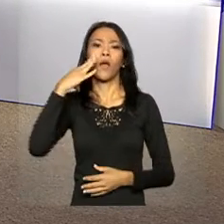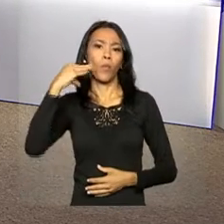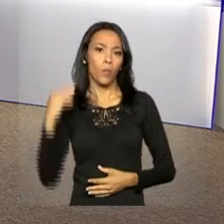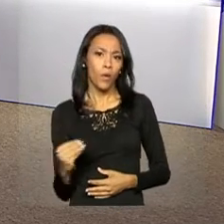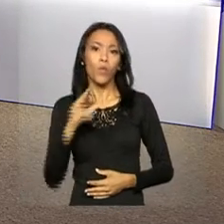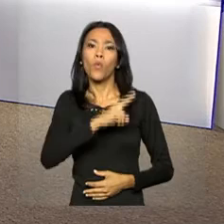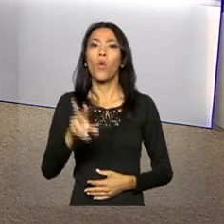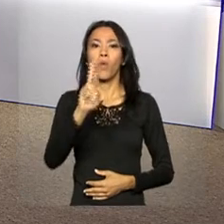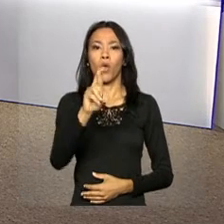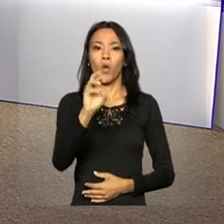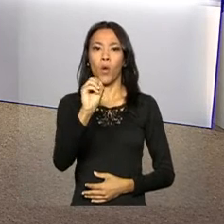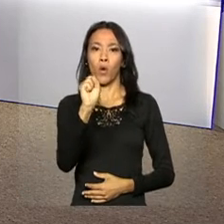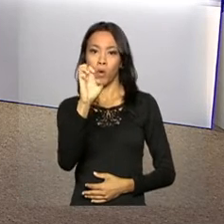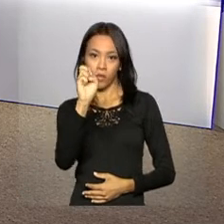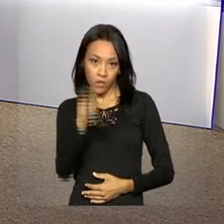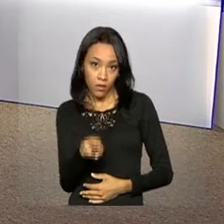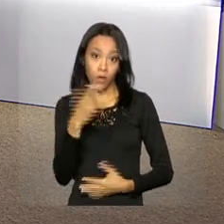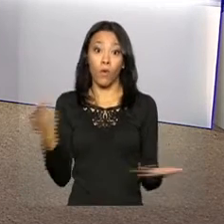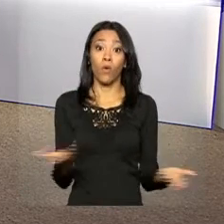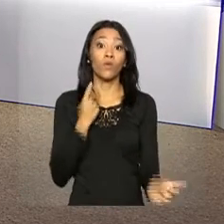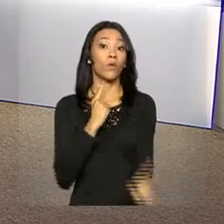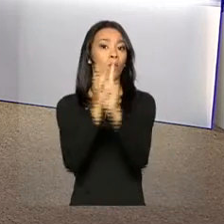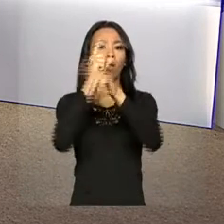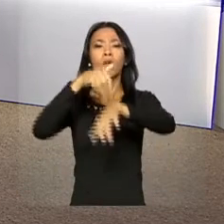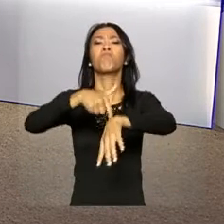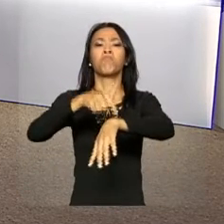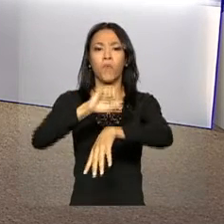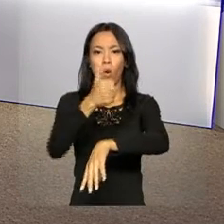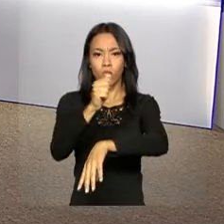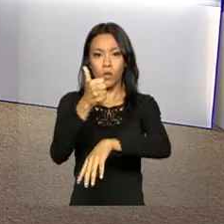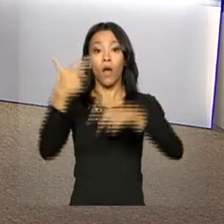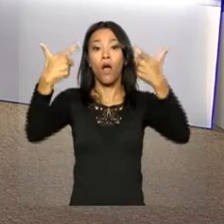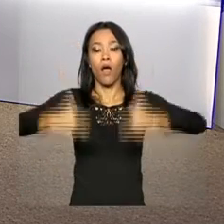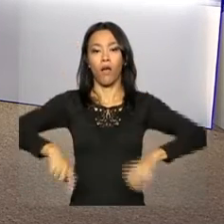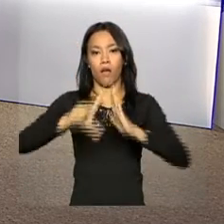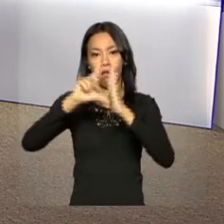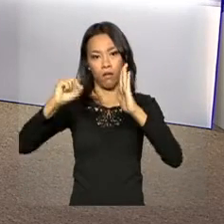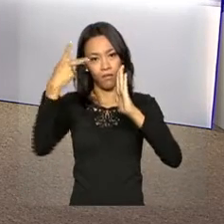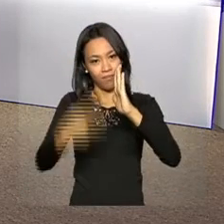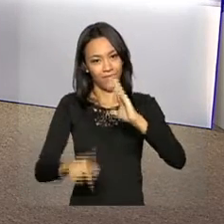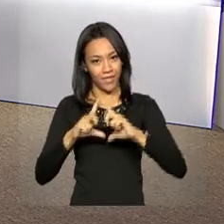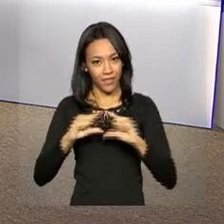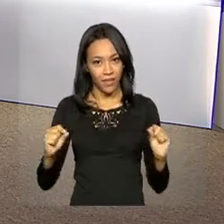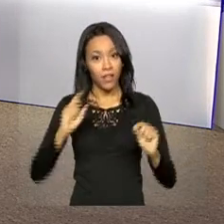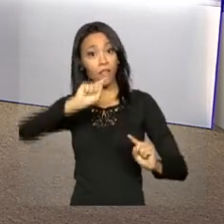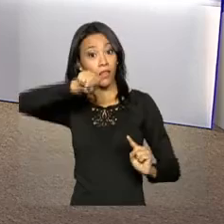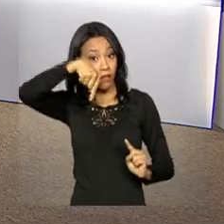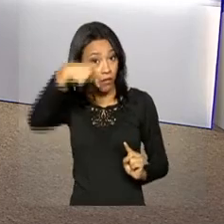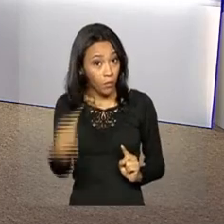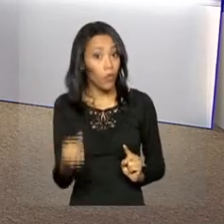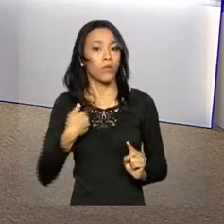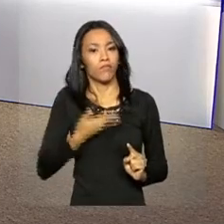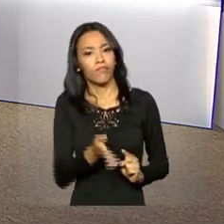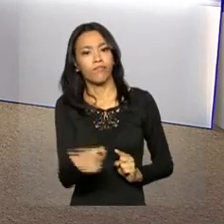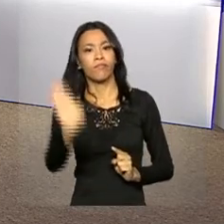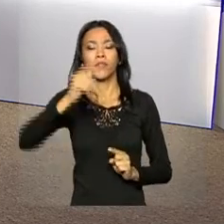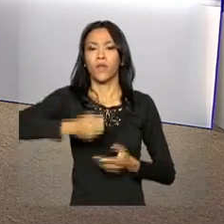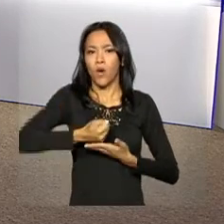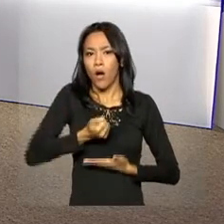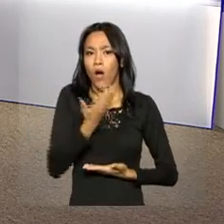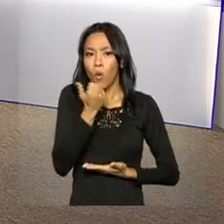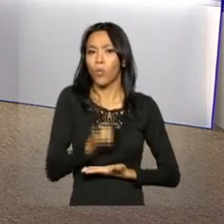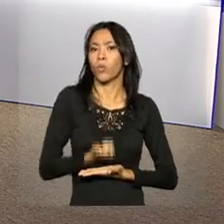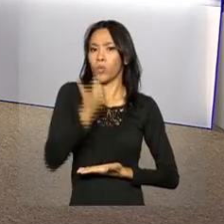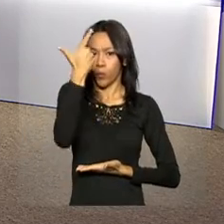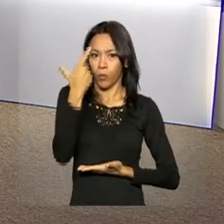Rosenplev Neliev. O encontro acontece às 11 horas da manhã no Palácio do Planalto. Depois, eles seguem para um almoço no Palácio do